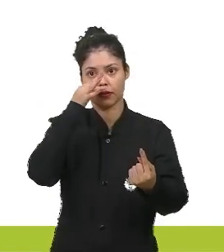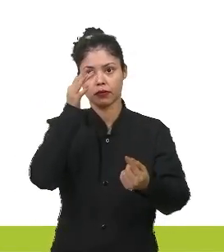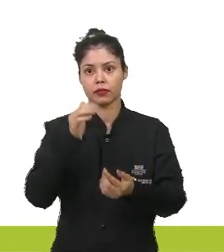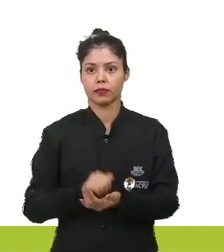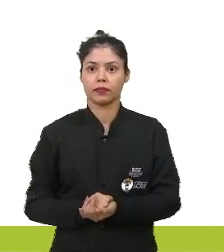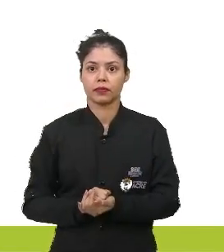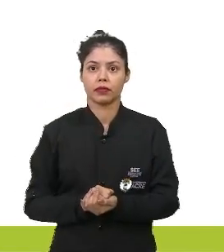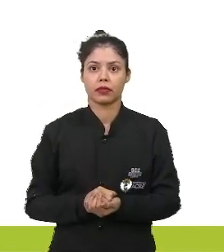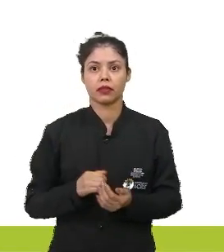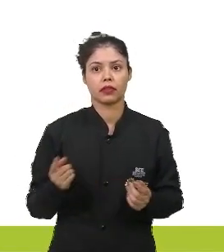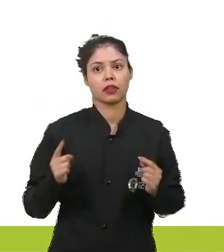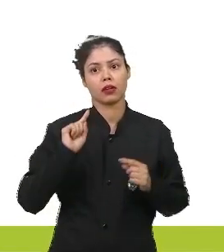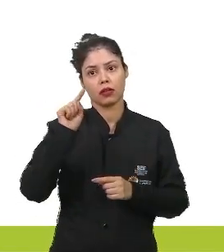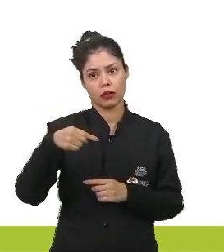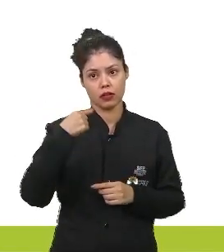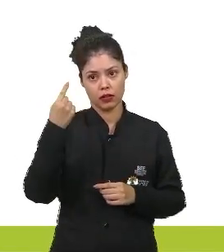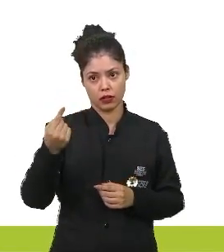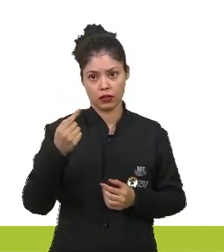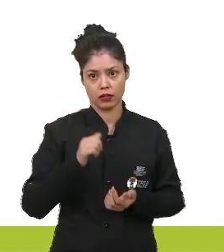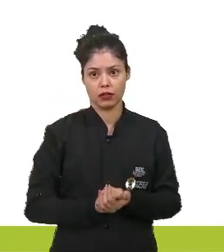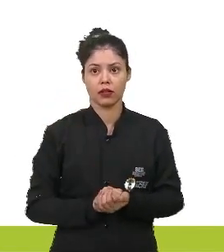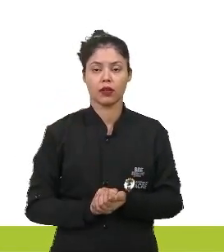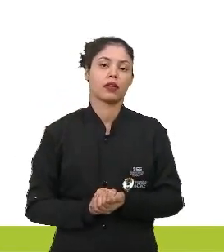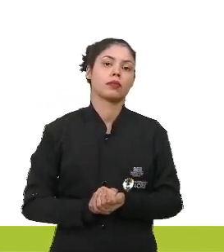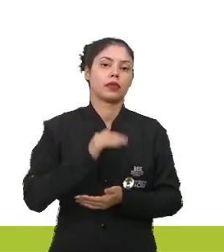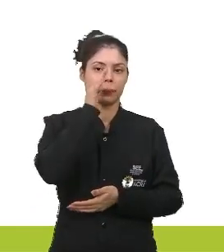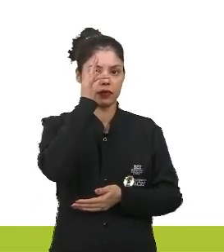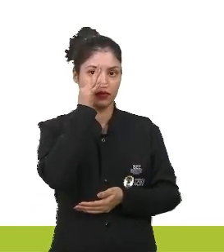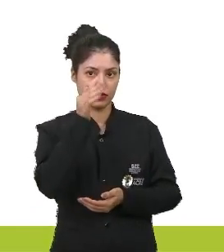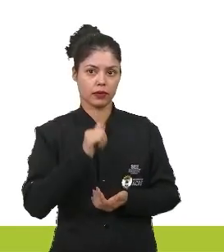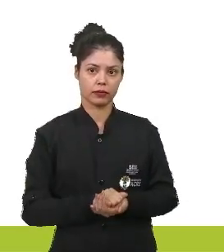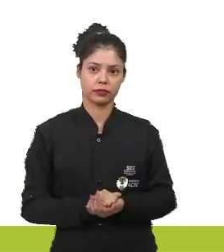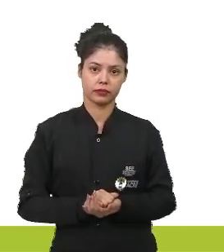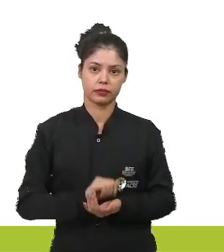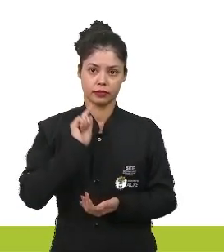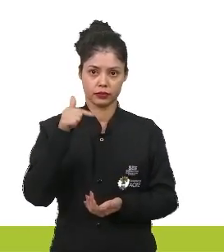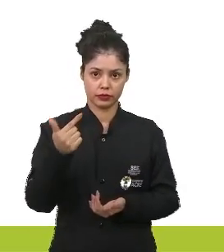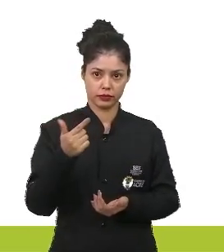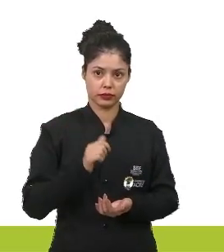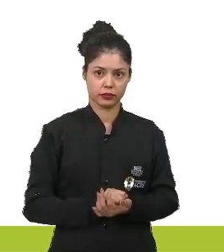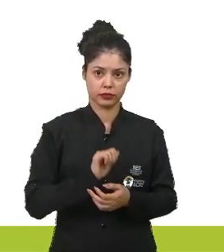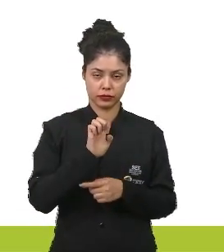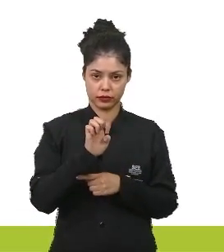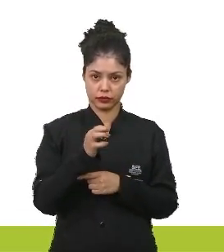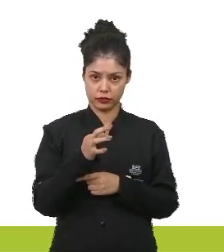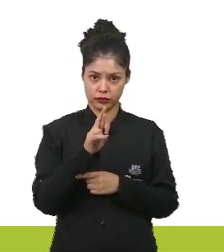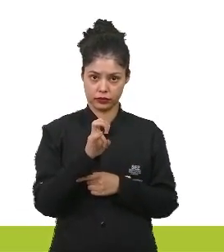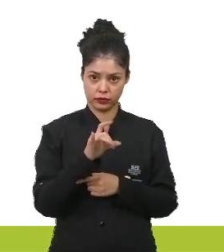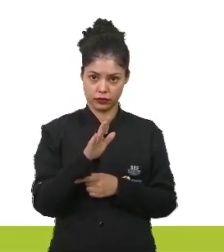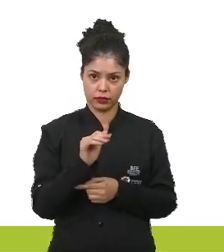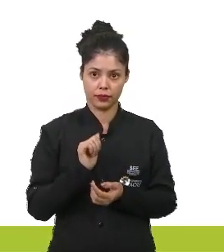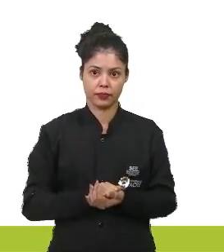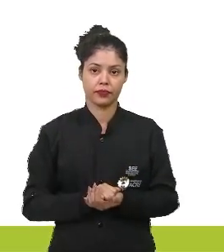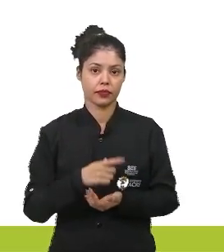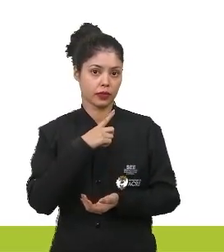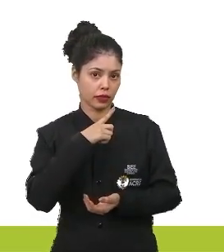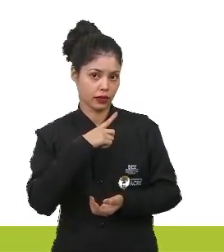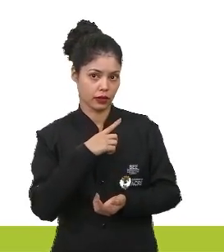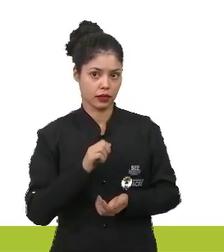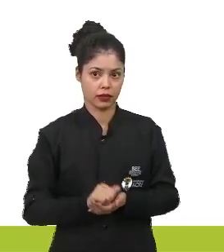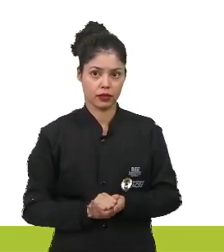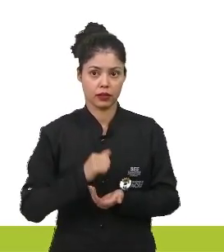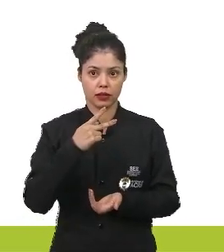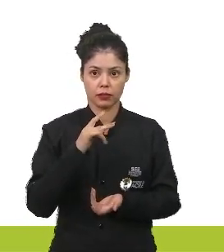pólen aqui vai lá para outra florzinha. Lá para o estigma, né? Aqui o aparelho está sendo chamado de